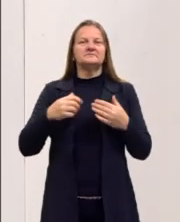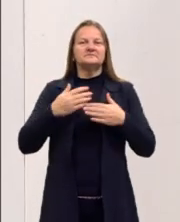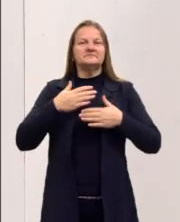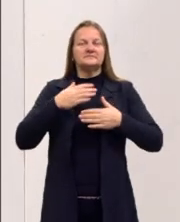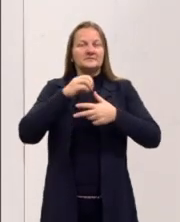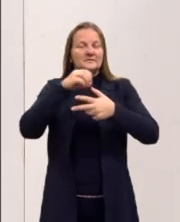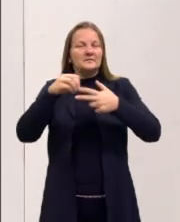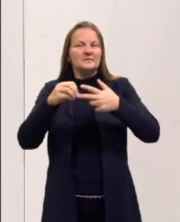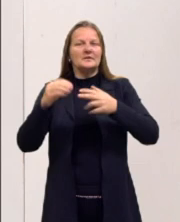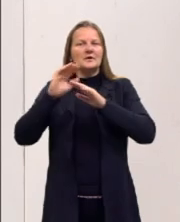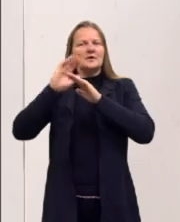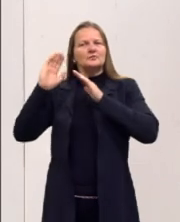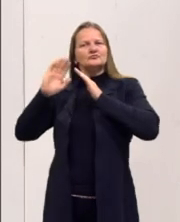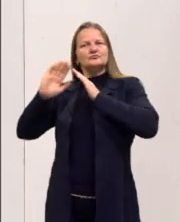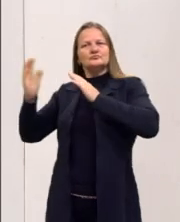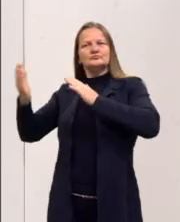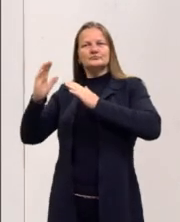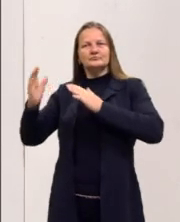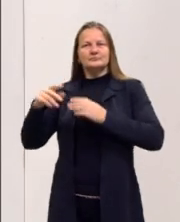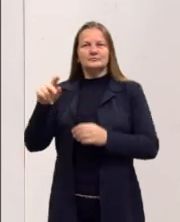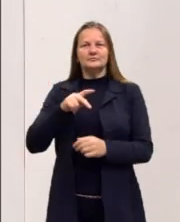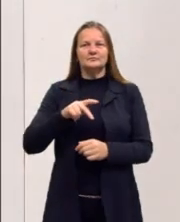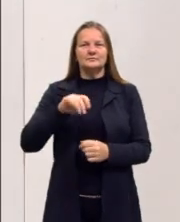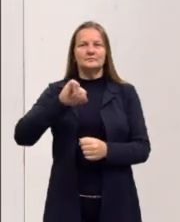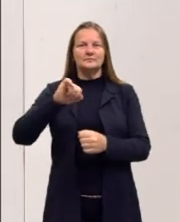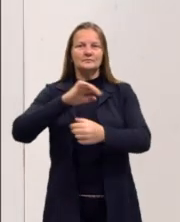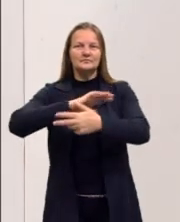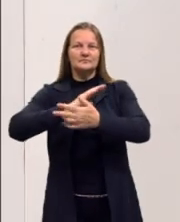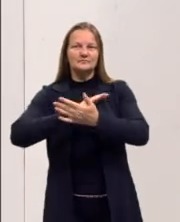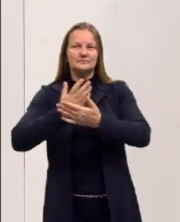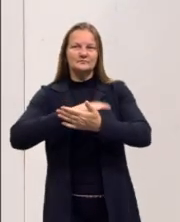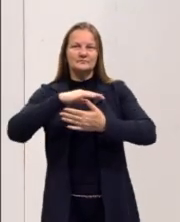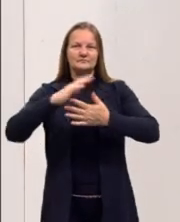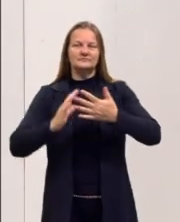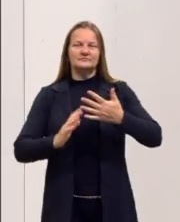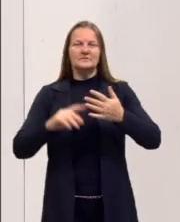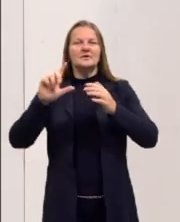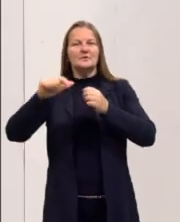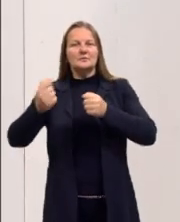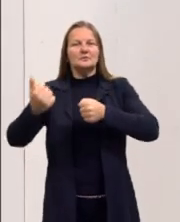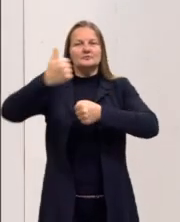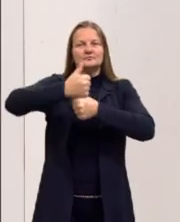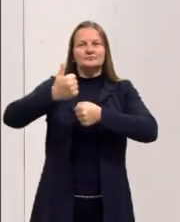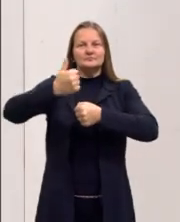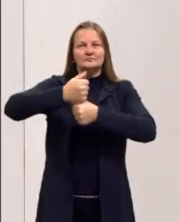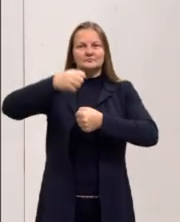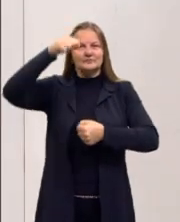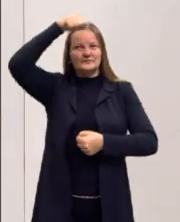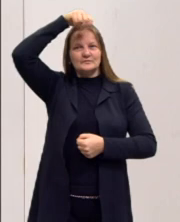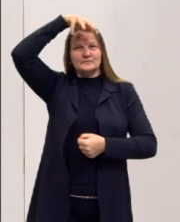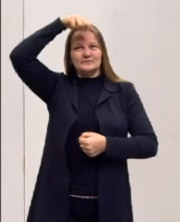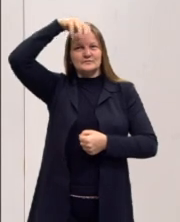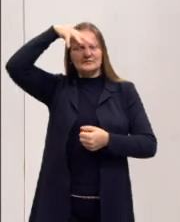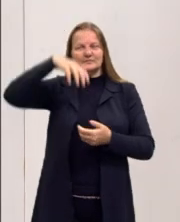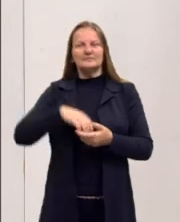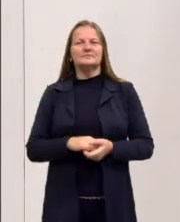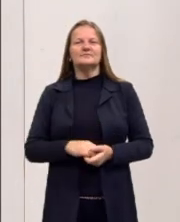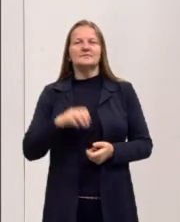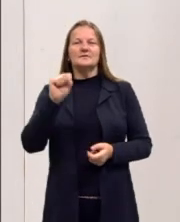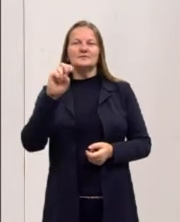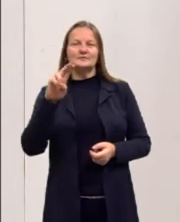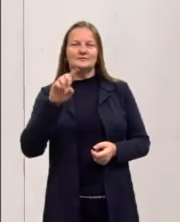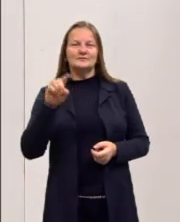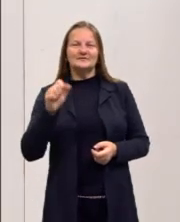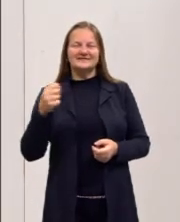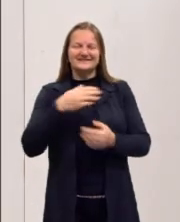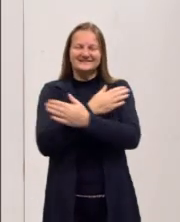branco da TVE, no cantinho a professora intérprete Lucimeia e depois vai vir a professora intérprete Suzana, mandar